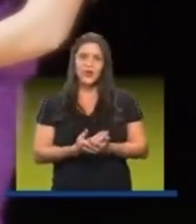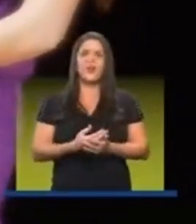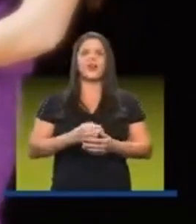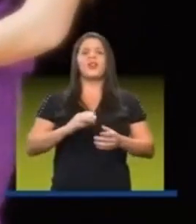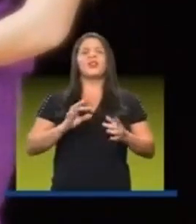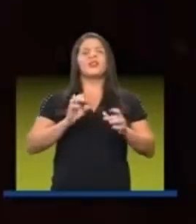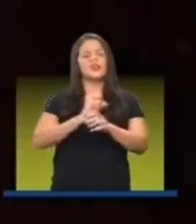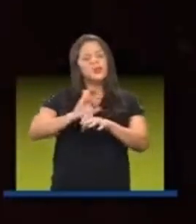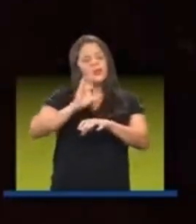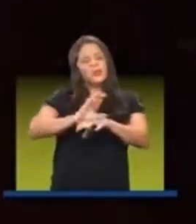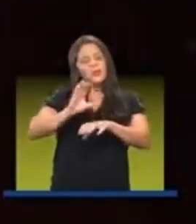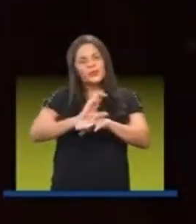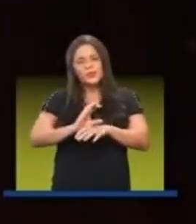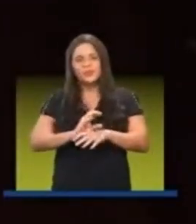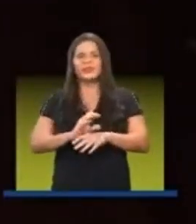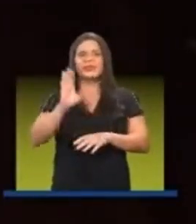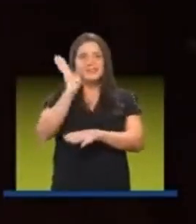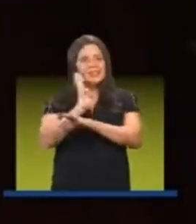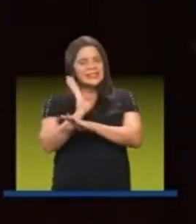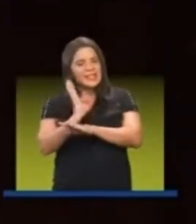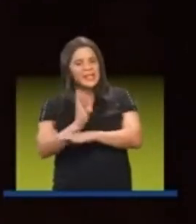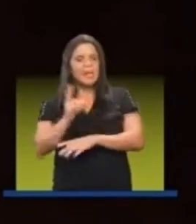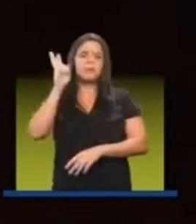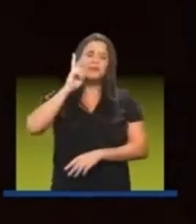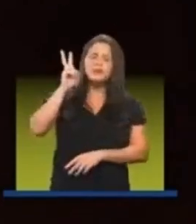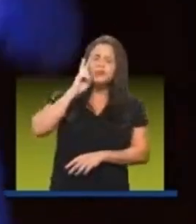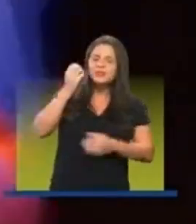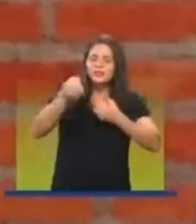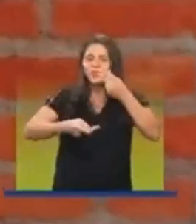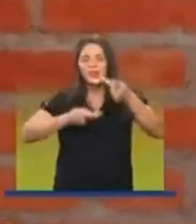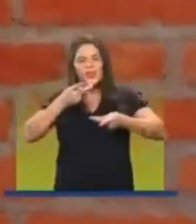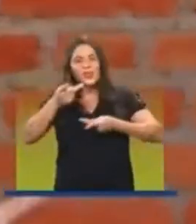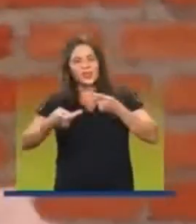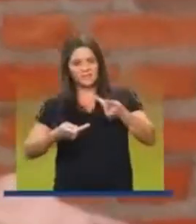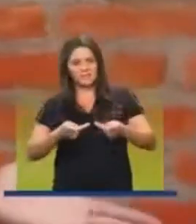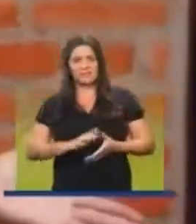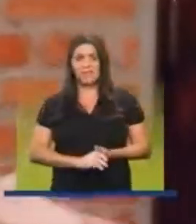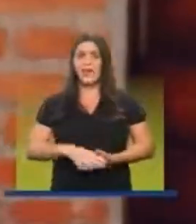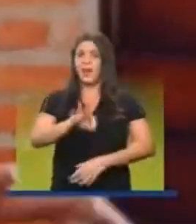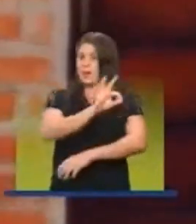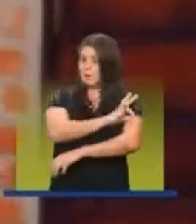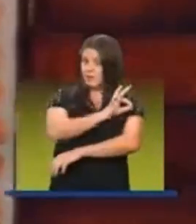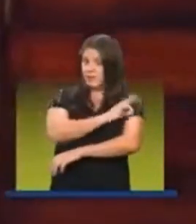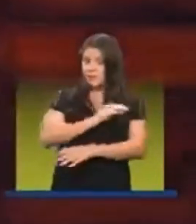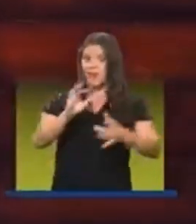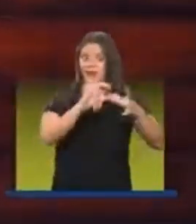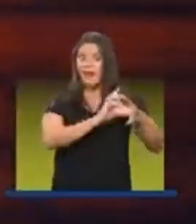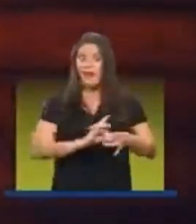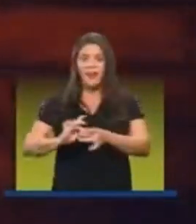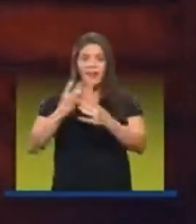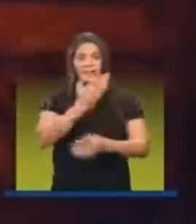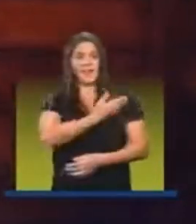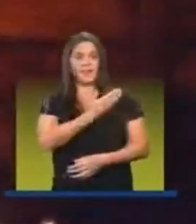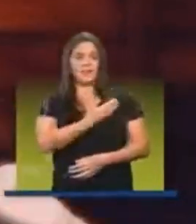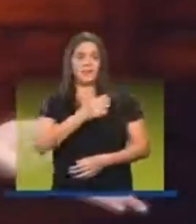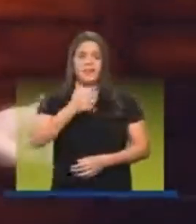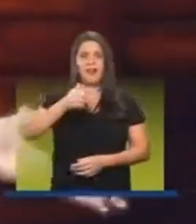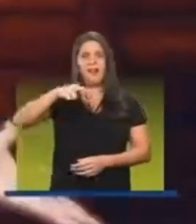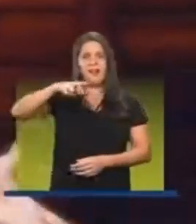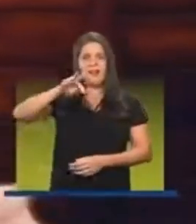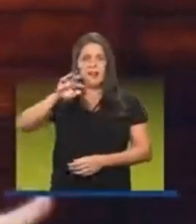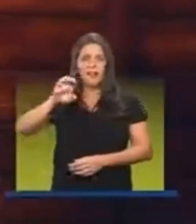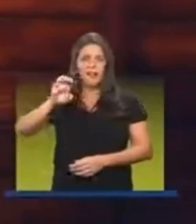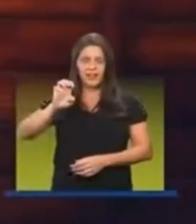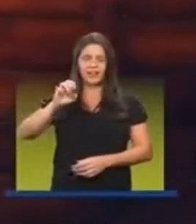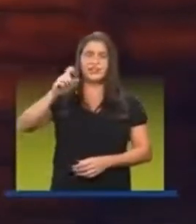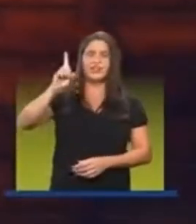sessões de cinema, contações de histórias... A Prefeitura é parceira do Arte no Dique, o